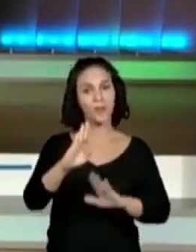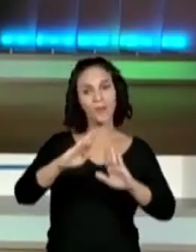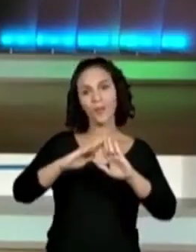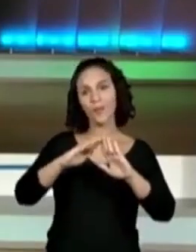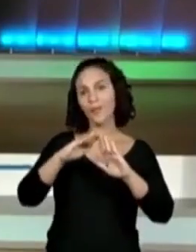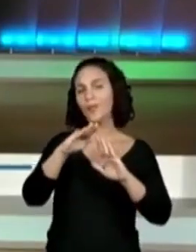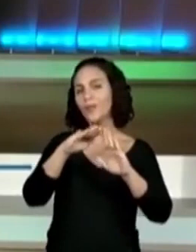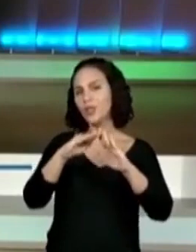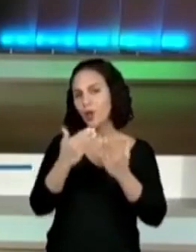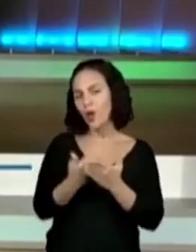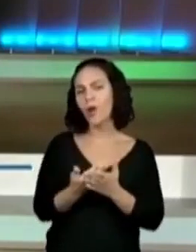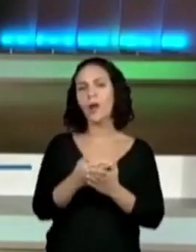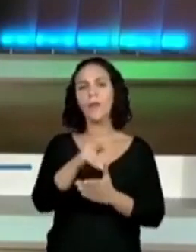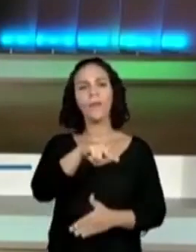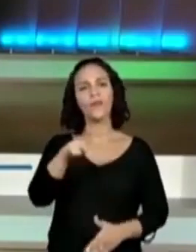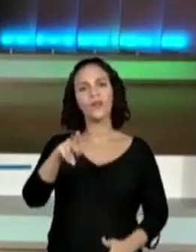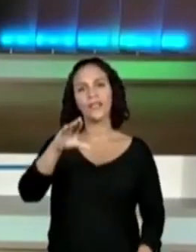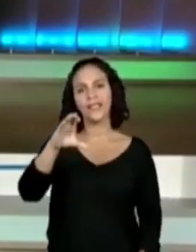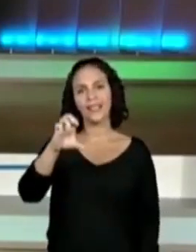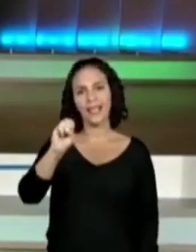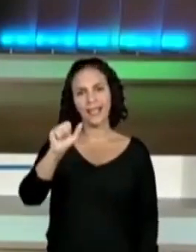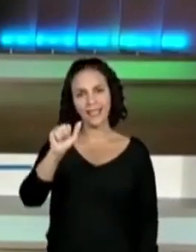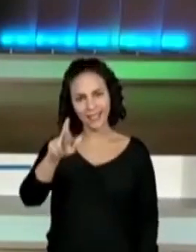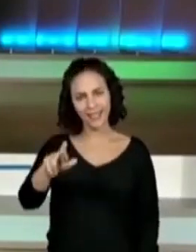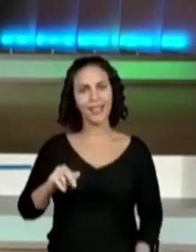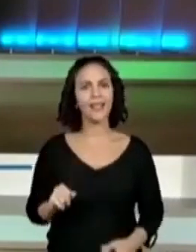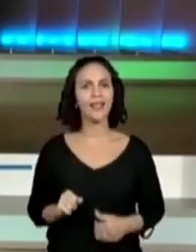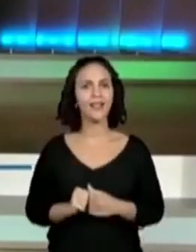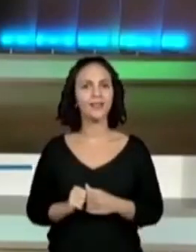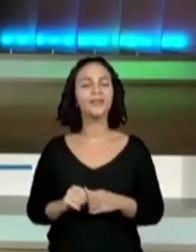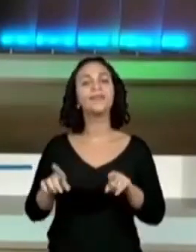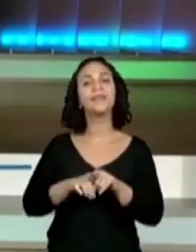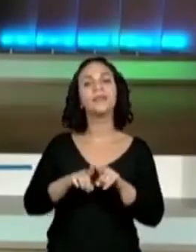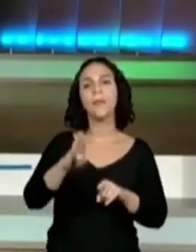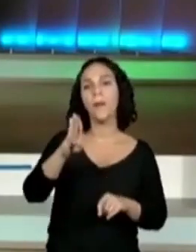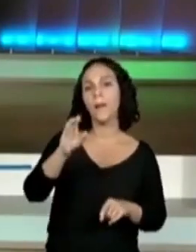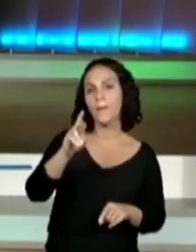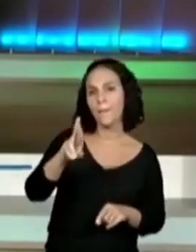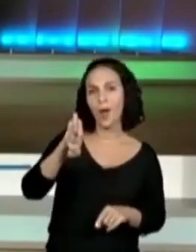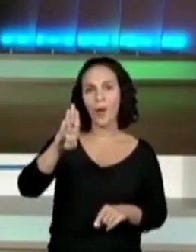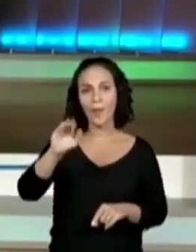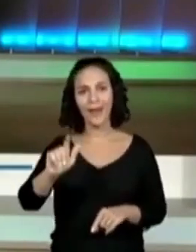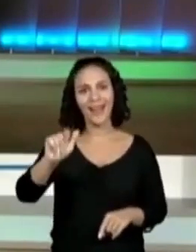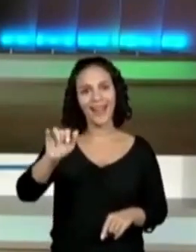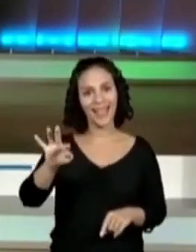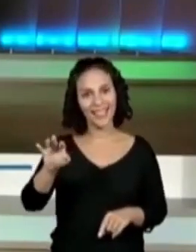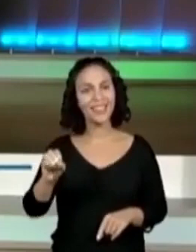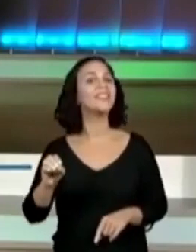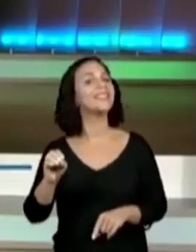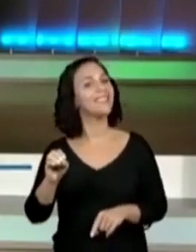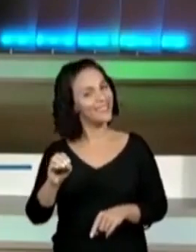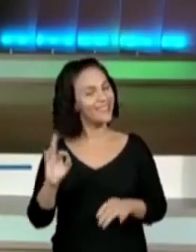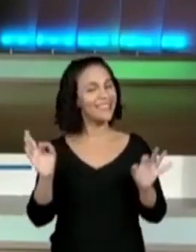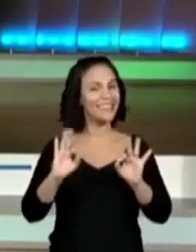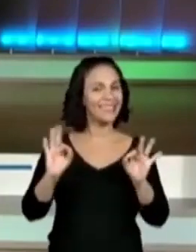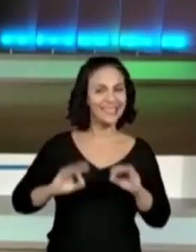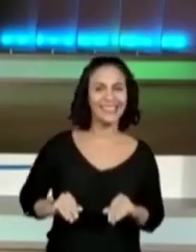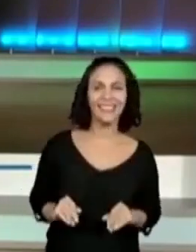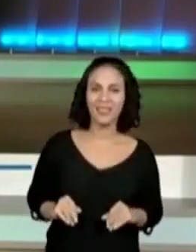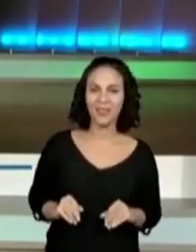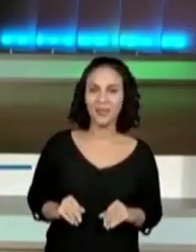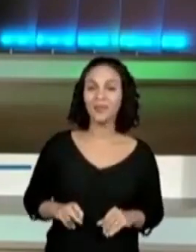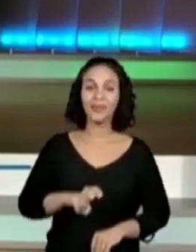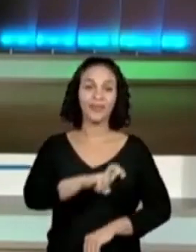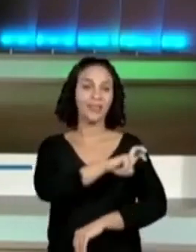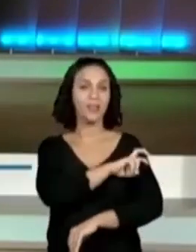Serza Iazg. Borba Gato, tá nativa, gostei, pro, até da escrita. Quinto